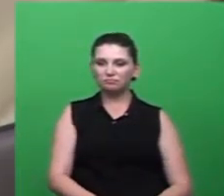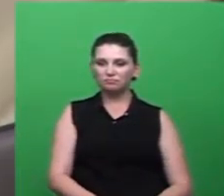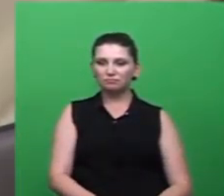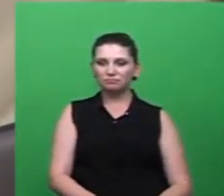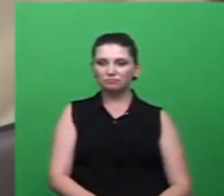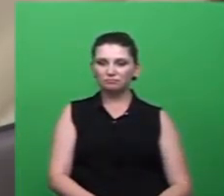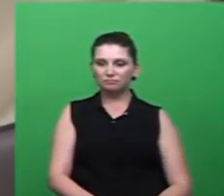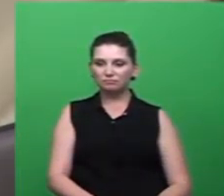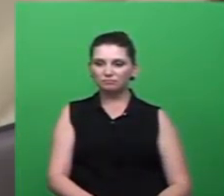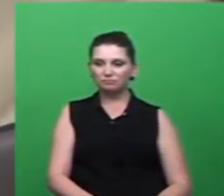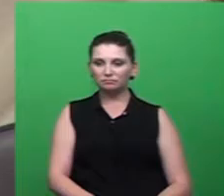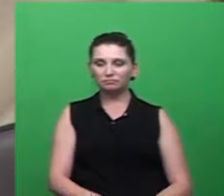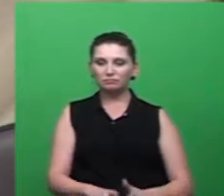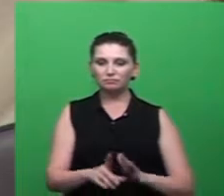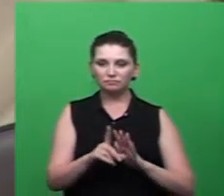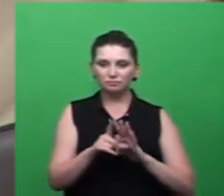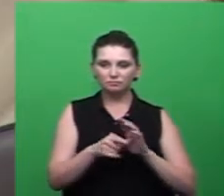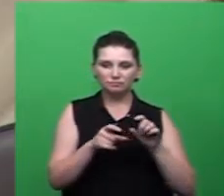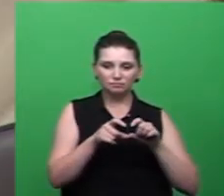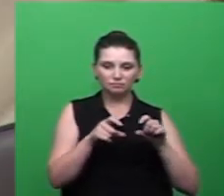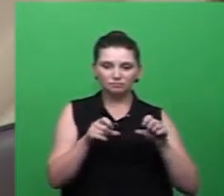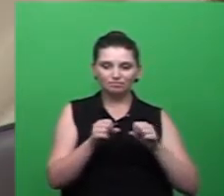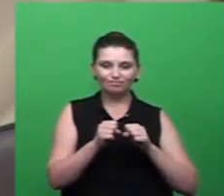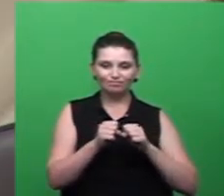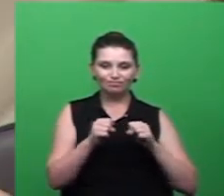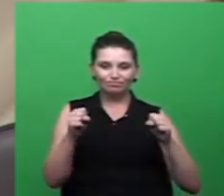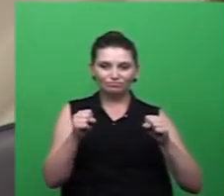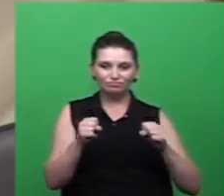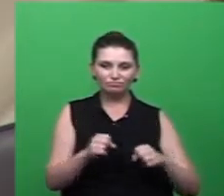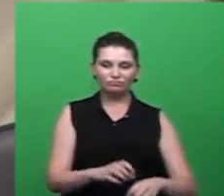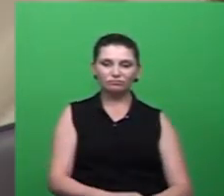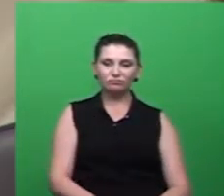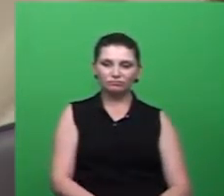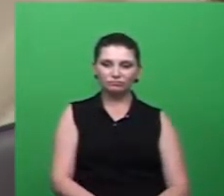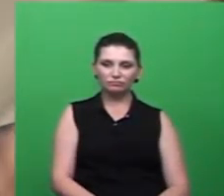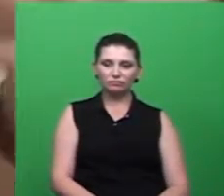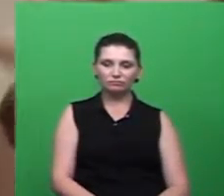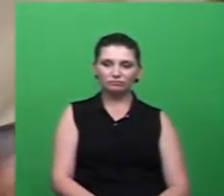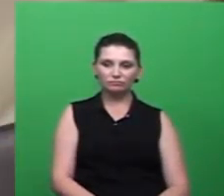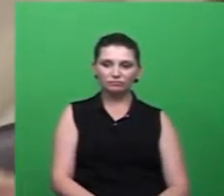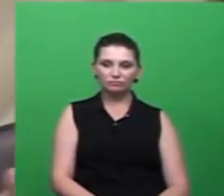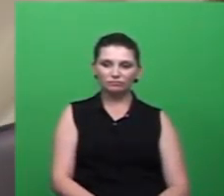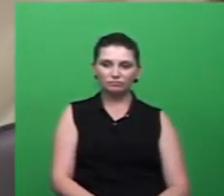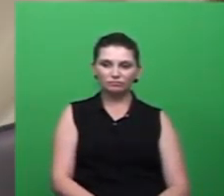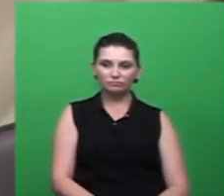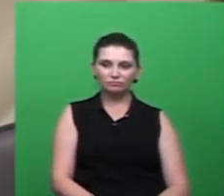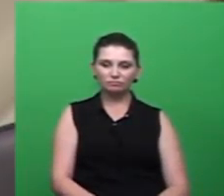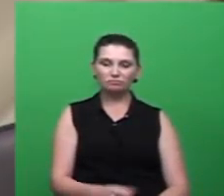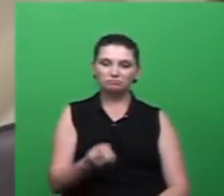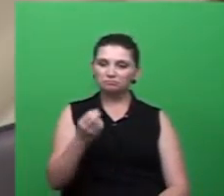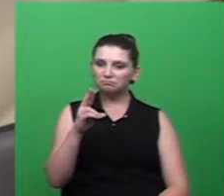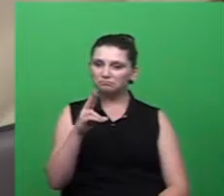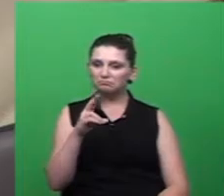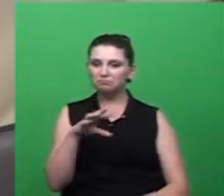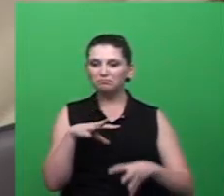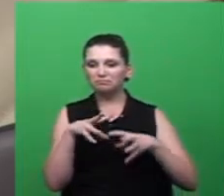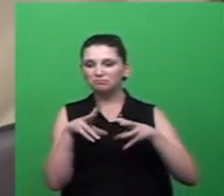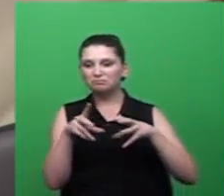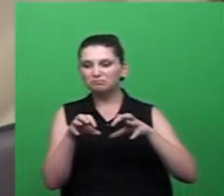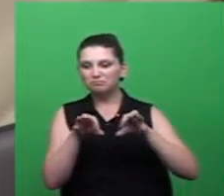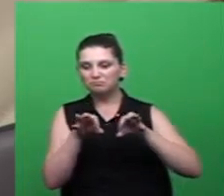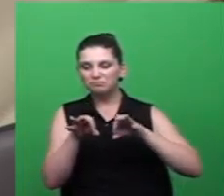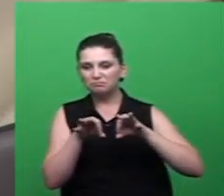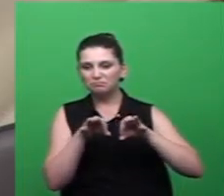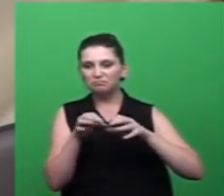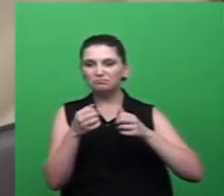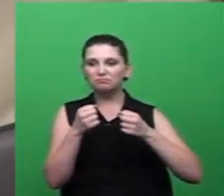movimento acaba a drenagem se rompendo ou do próprio encaixe ou talvez uma viga que perfurou